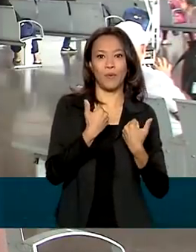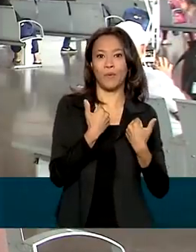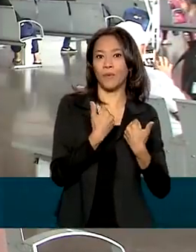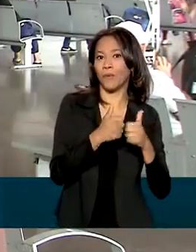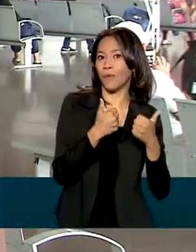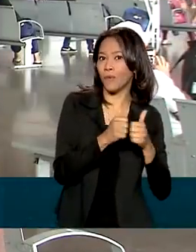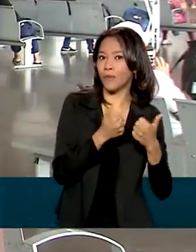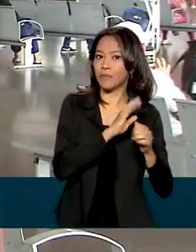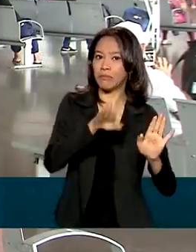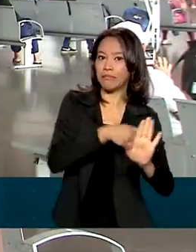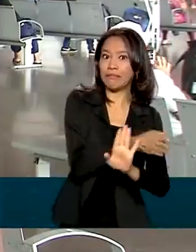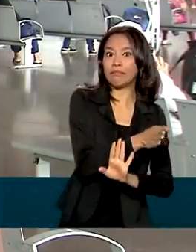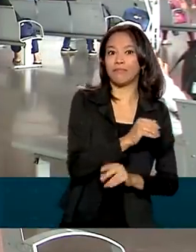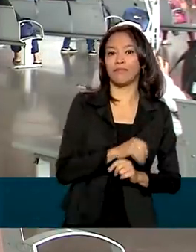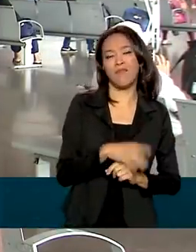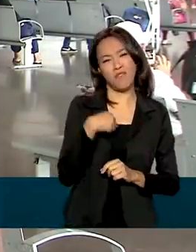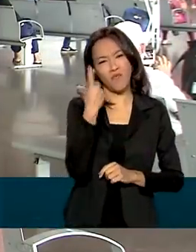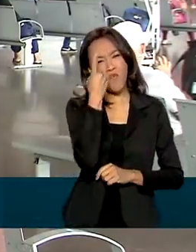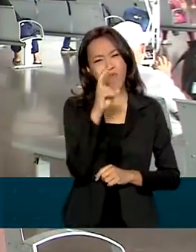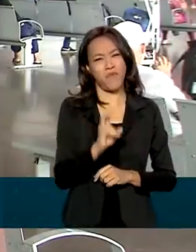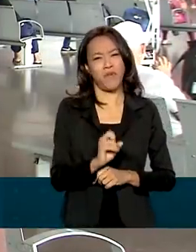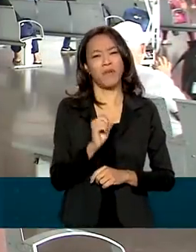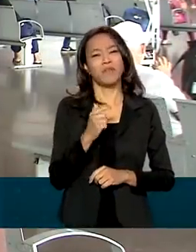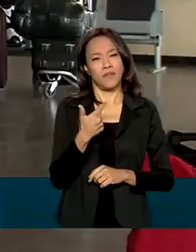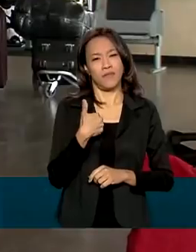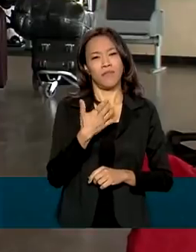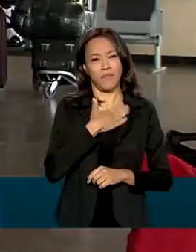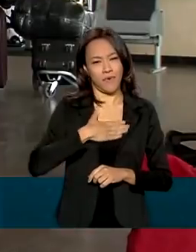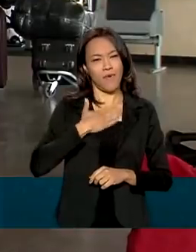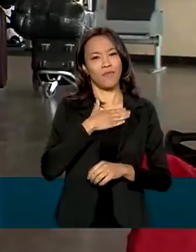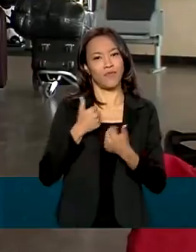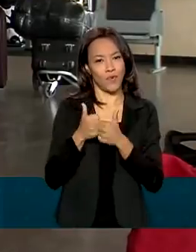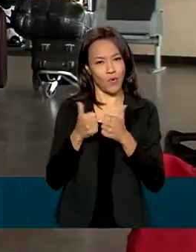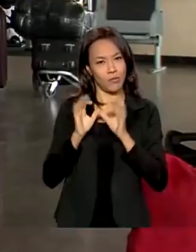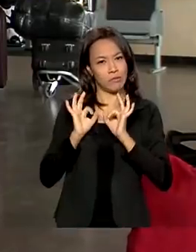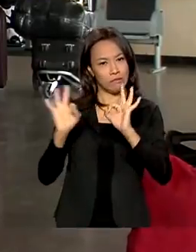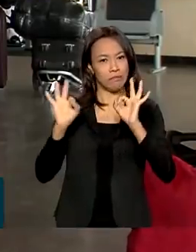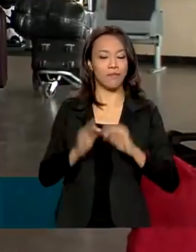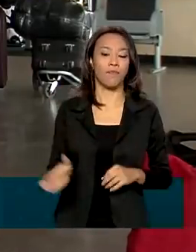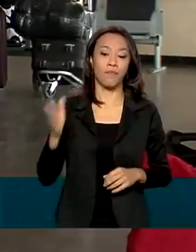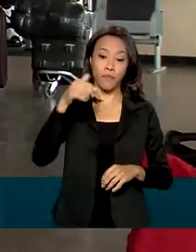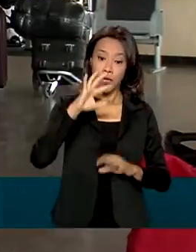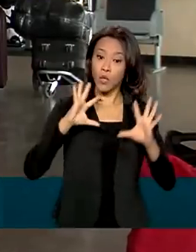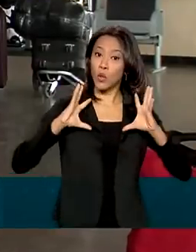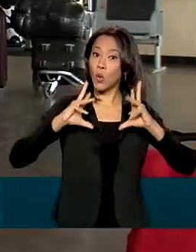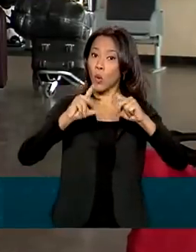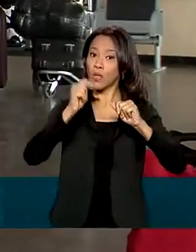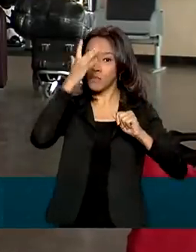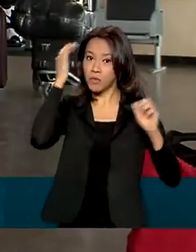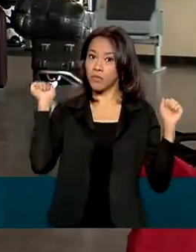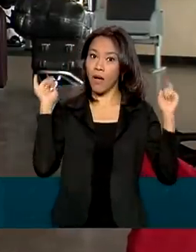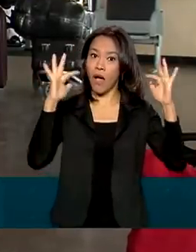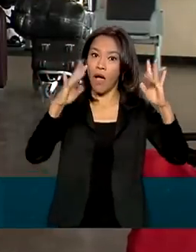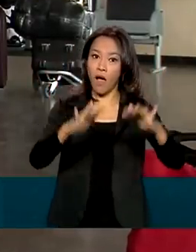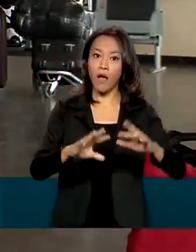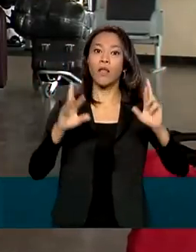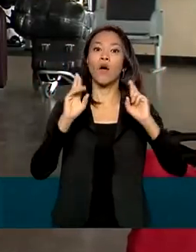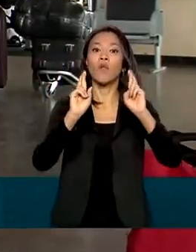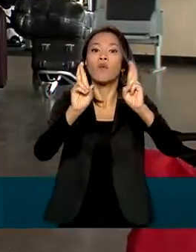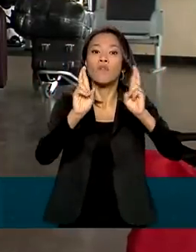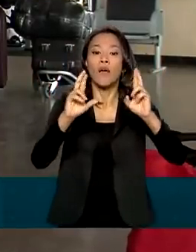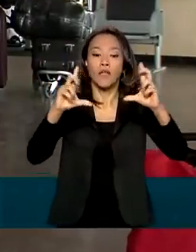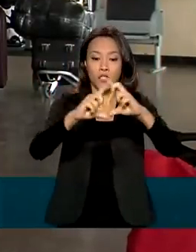foi uma vez mesmo que eu peguei, mas eu viajo sempre de ônibus. Todos que embarcam aqui na rodoviária interestadual de